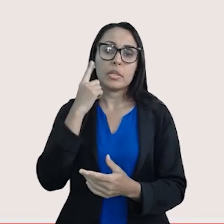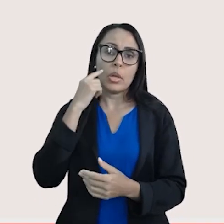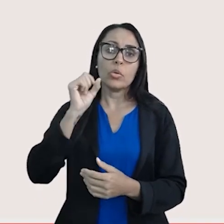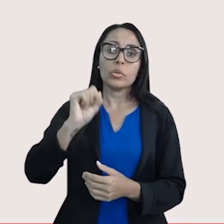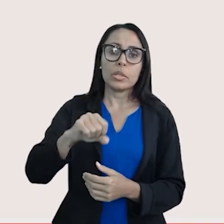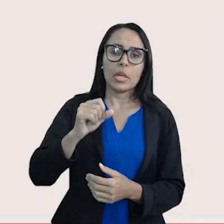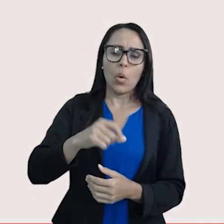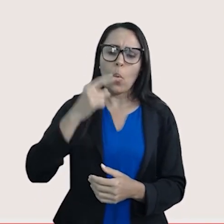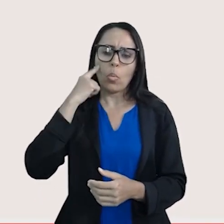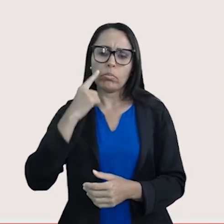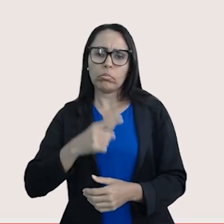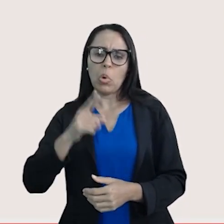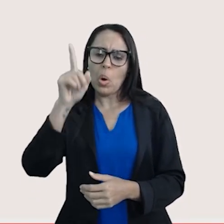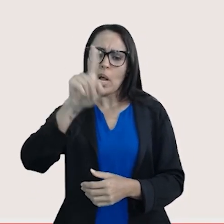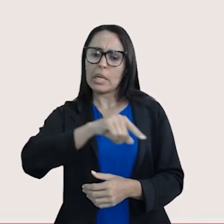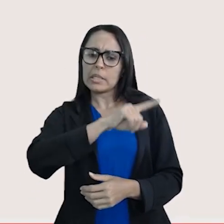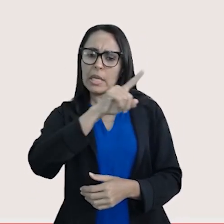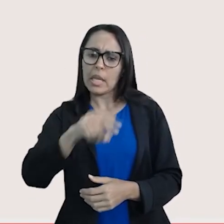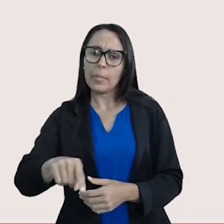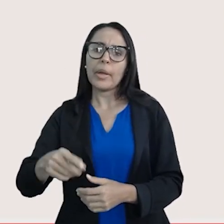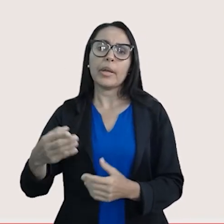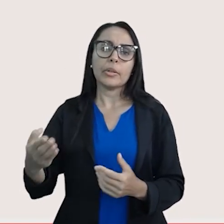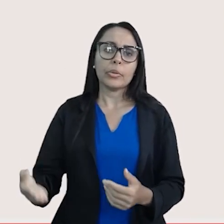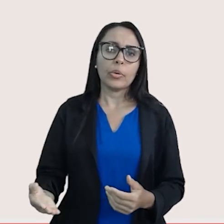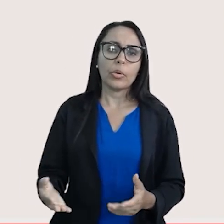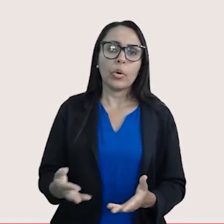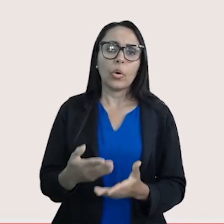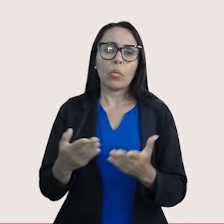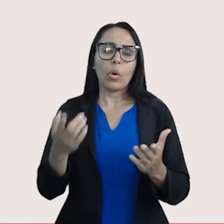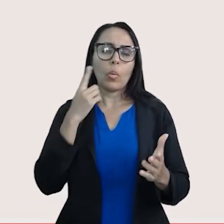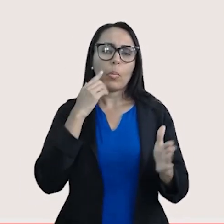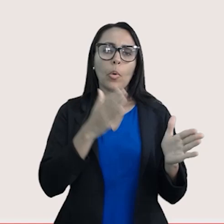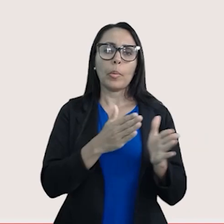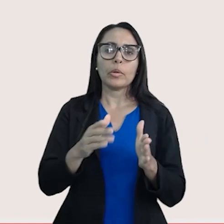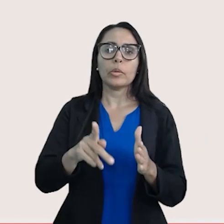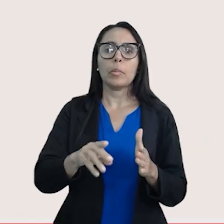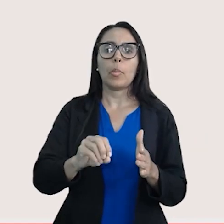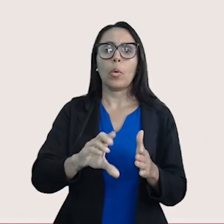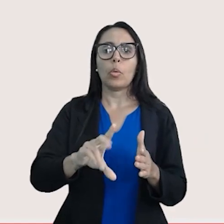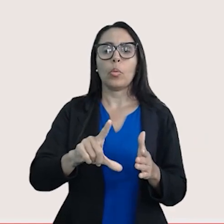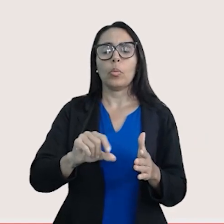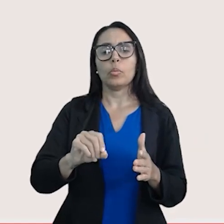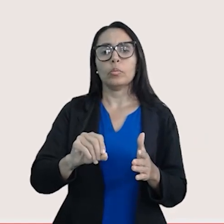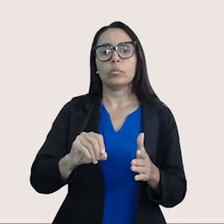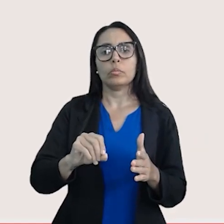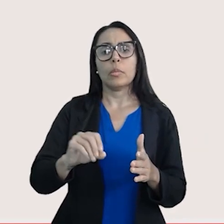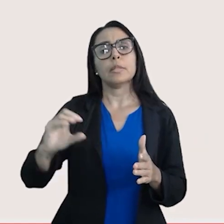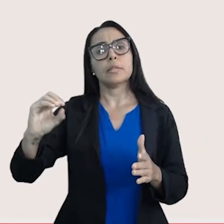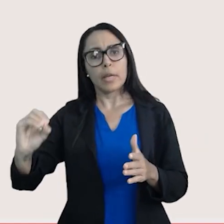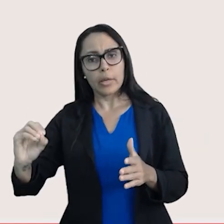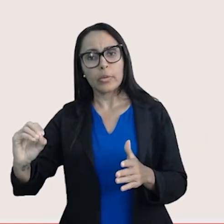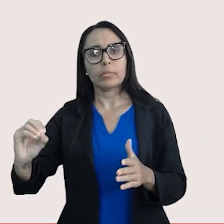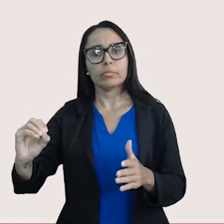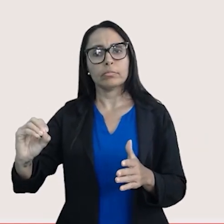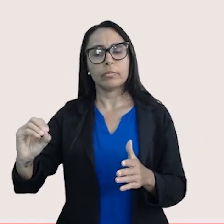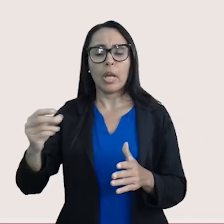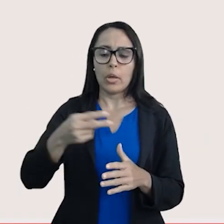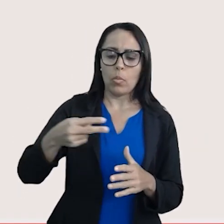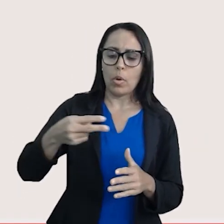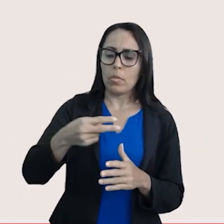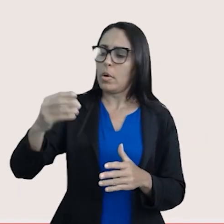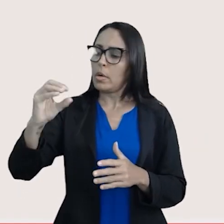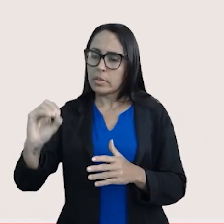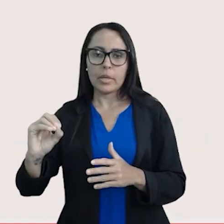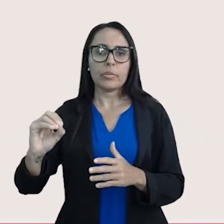cancelamento dos vetores, qual o momento de polo? Zero. Se o momento de polo é igual a